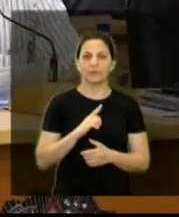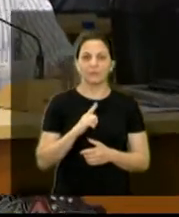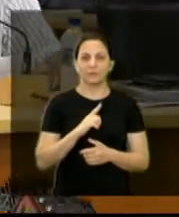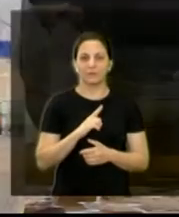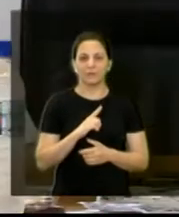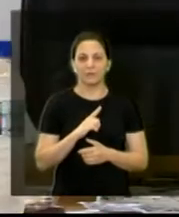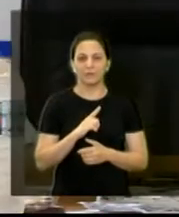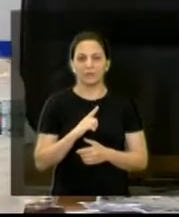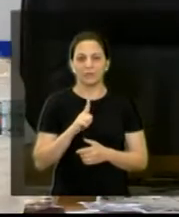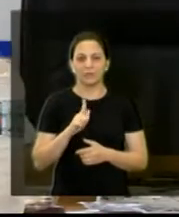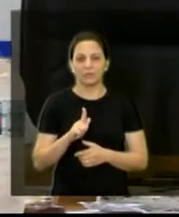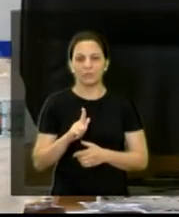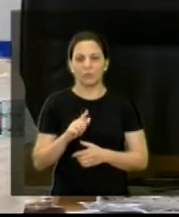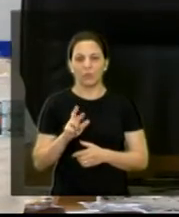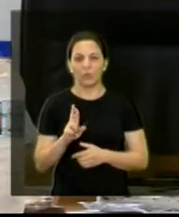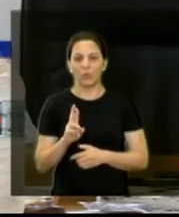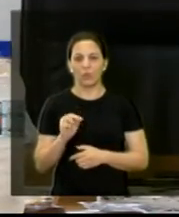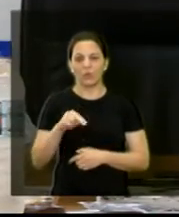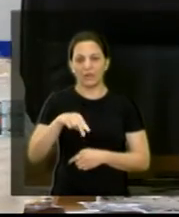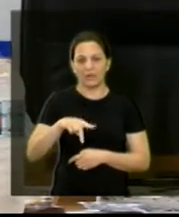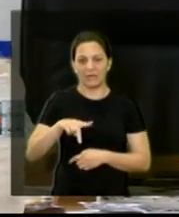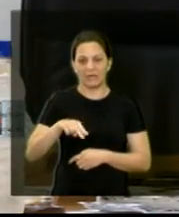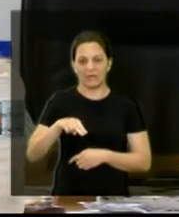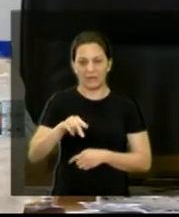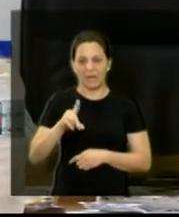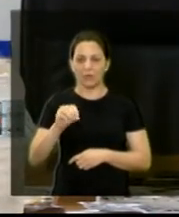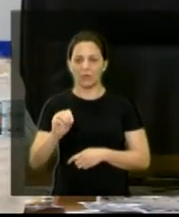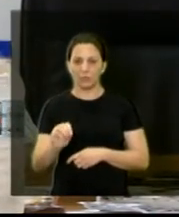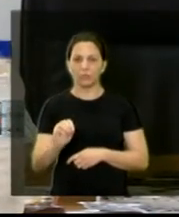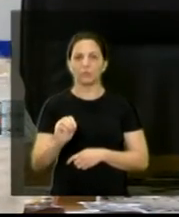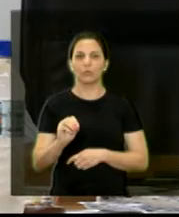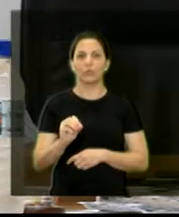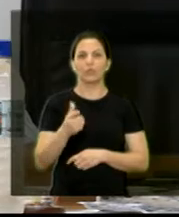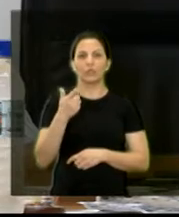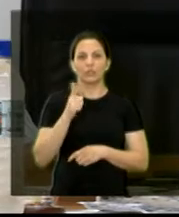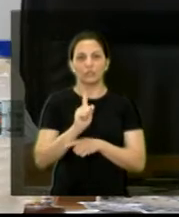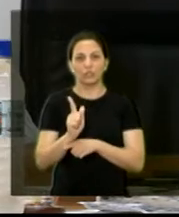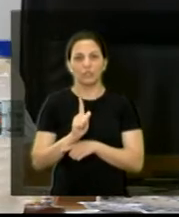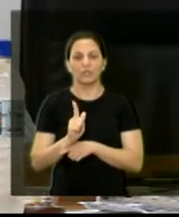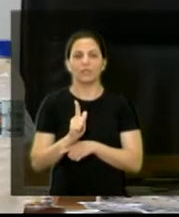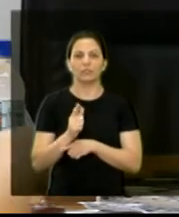é... O Ronaldo, é gerente financeiro de fundos do Municipal de Assistência Social.